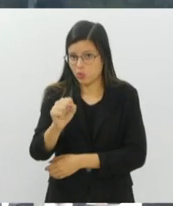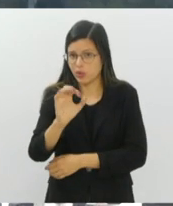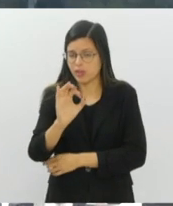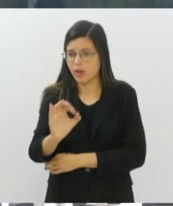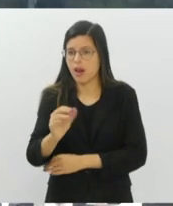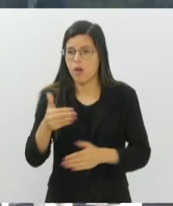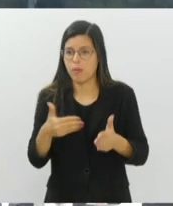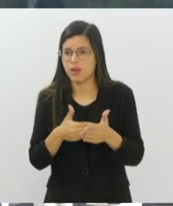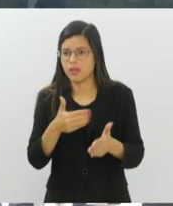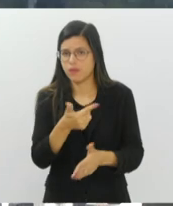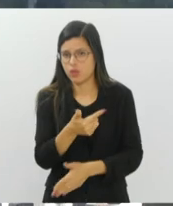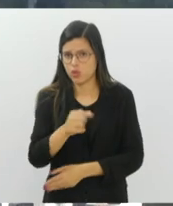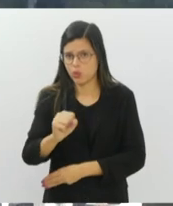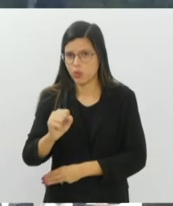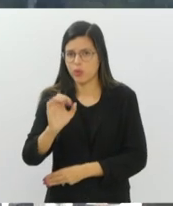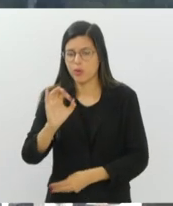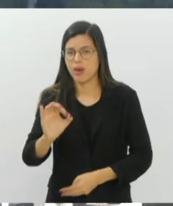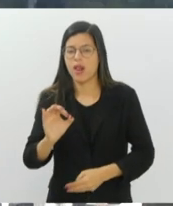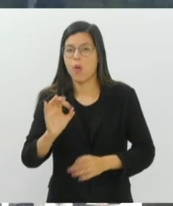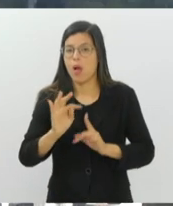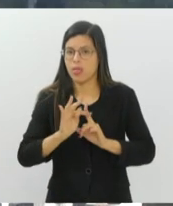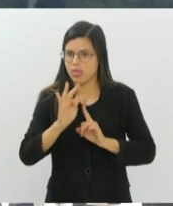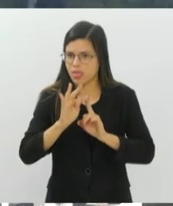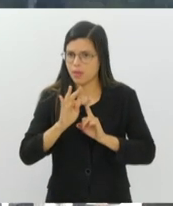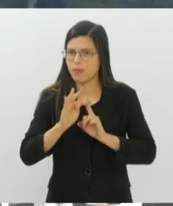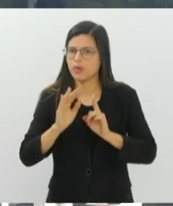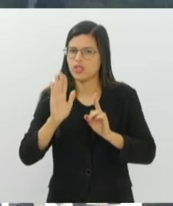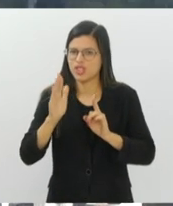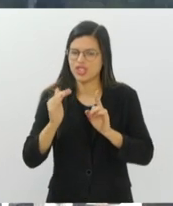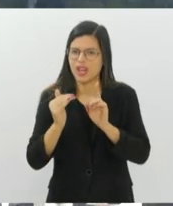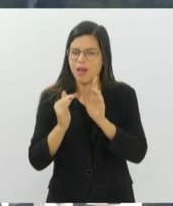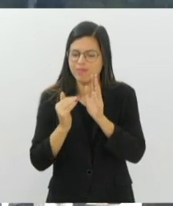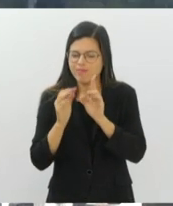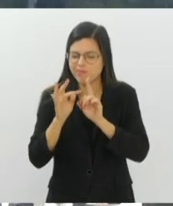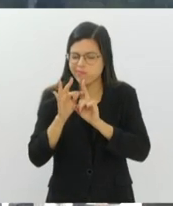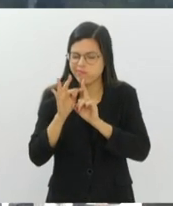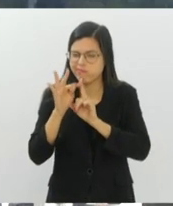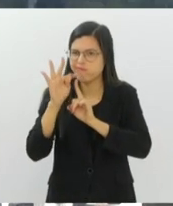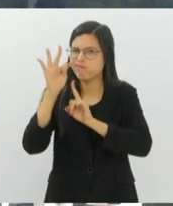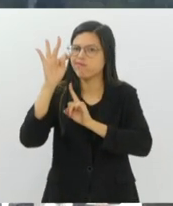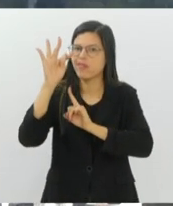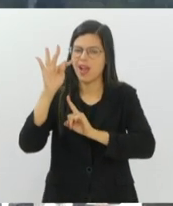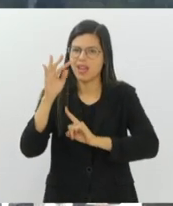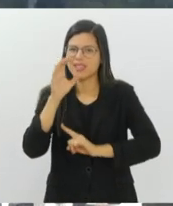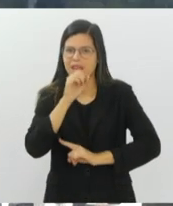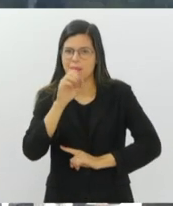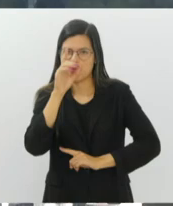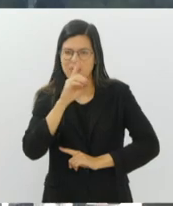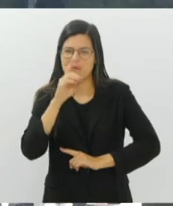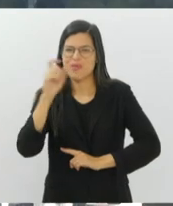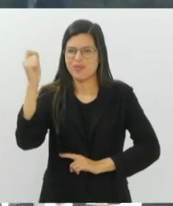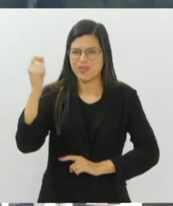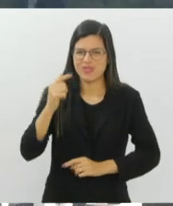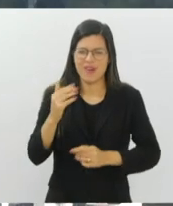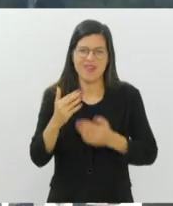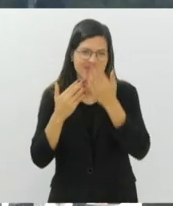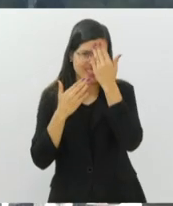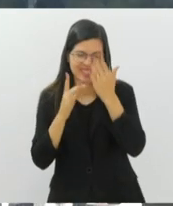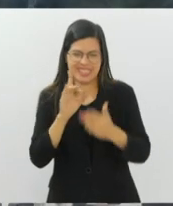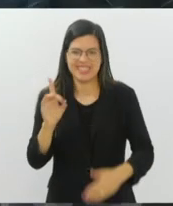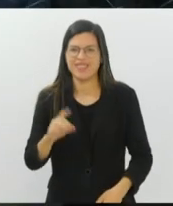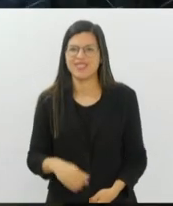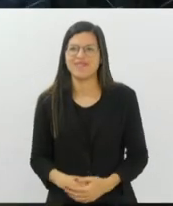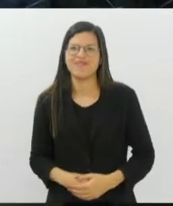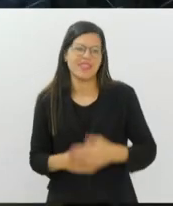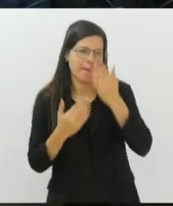hoje é de 28 graus e a temperatura já começa a subir aí um pouco, final de semana vai ter sol, graças a Deus. É isso aí.